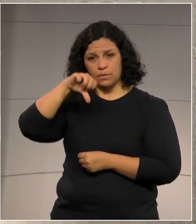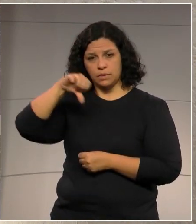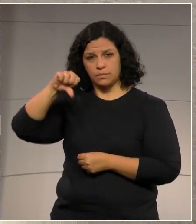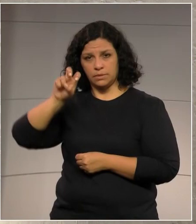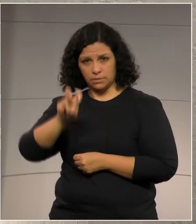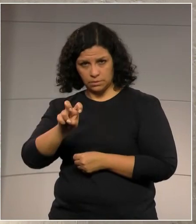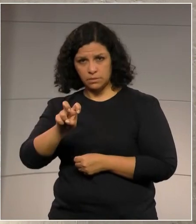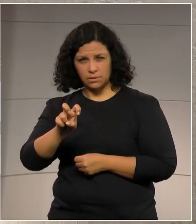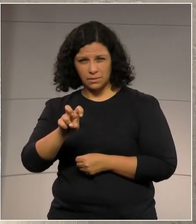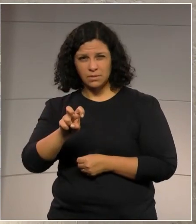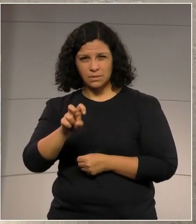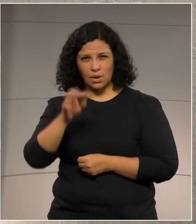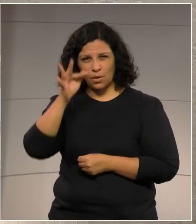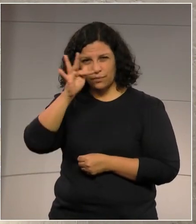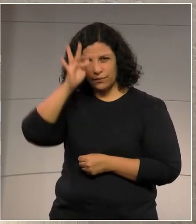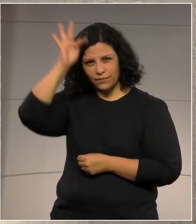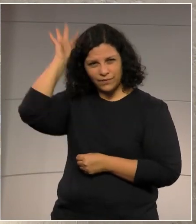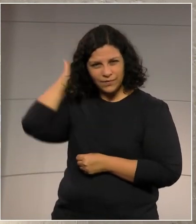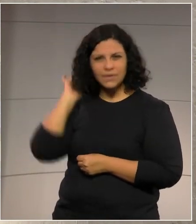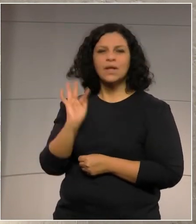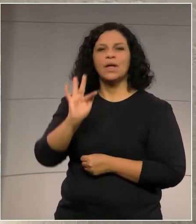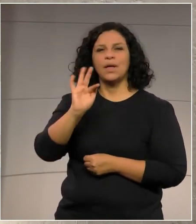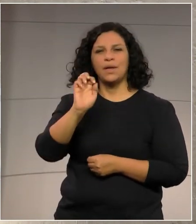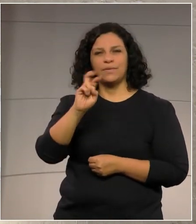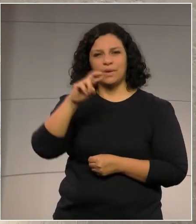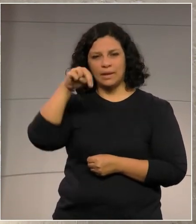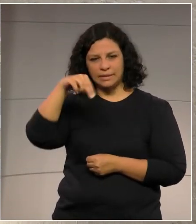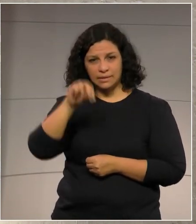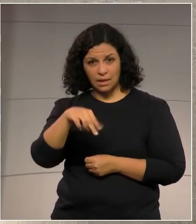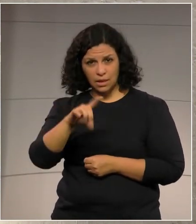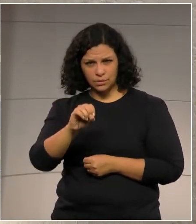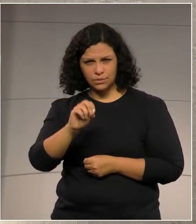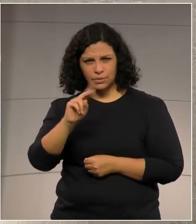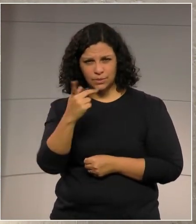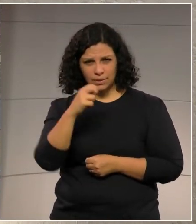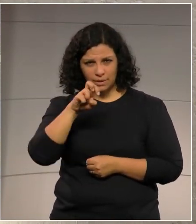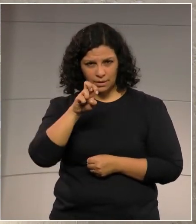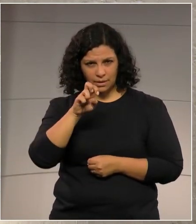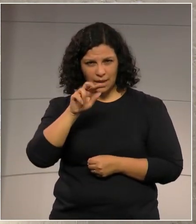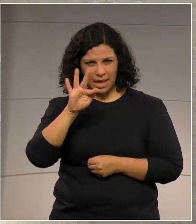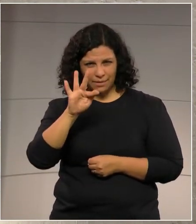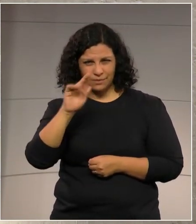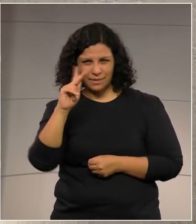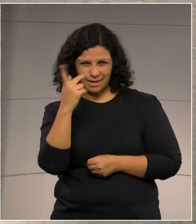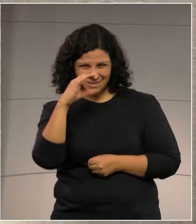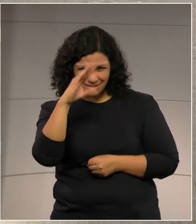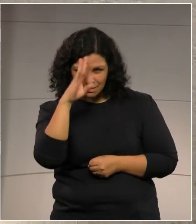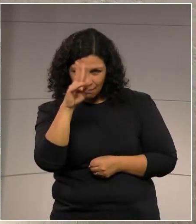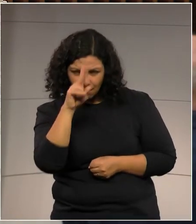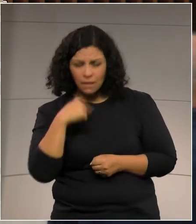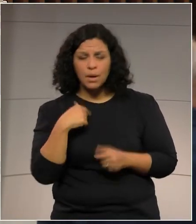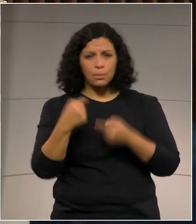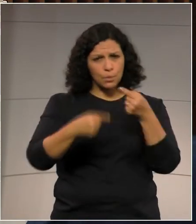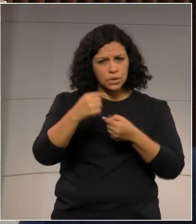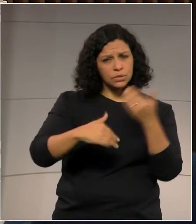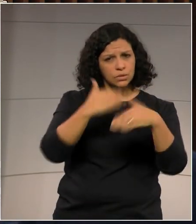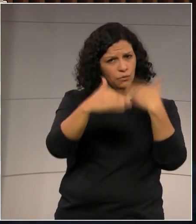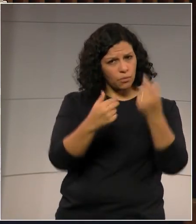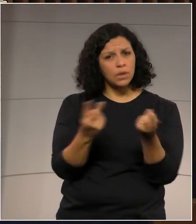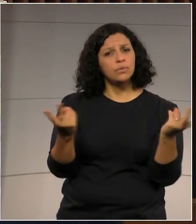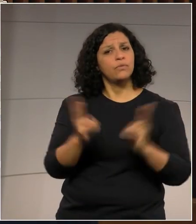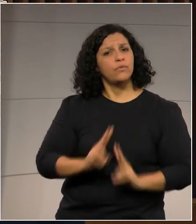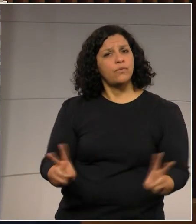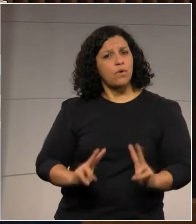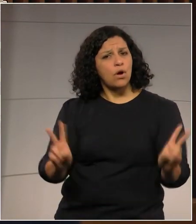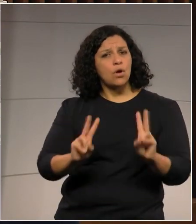Cardoso instituiu o primeiro grupo de trabalho interministerial para discutir políticas de desenvolvimento para a valorização